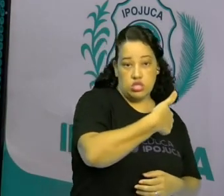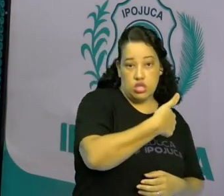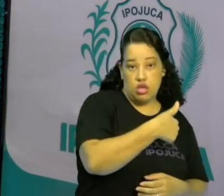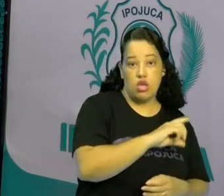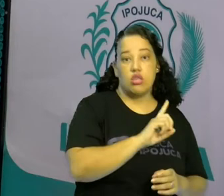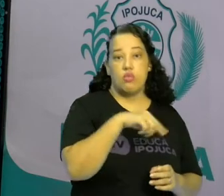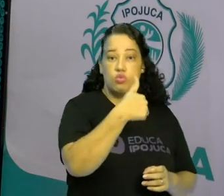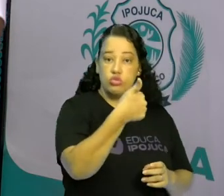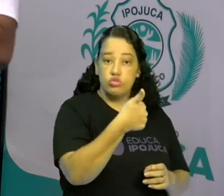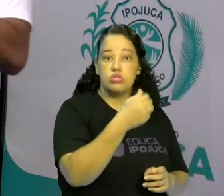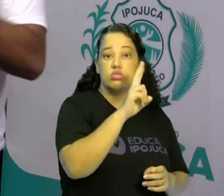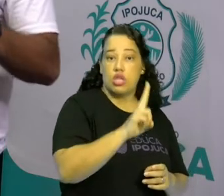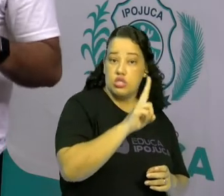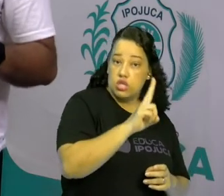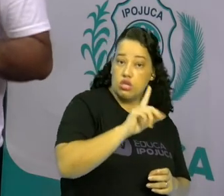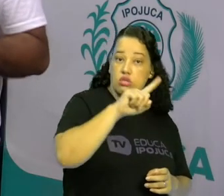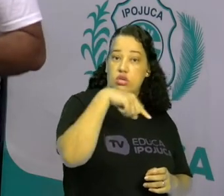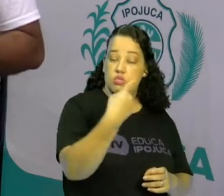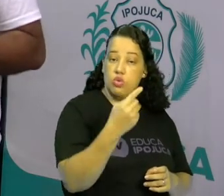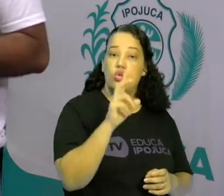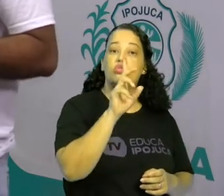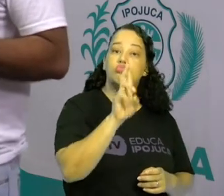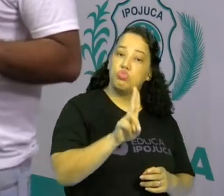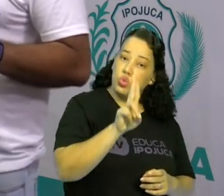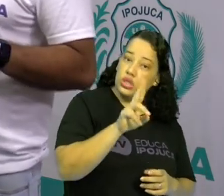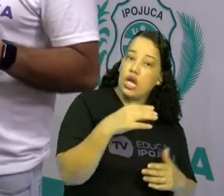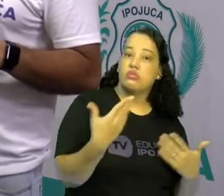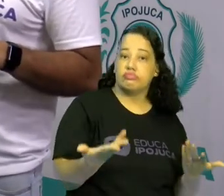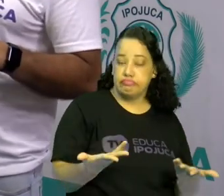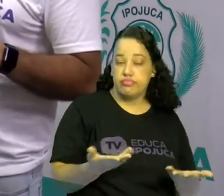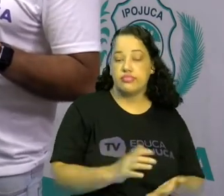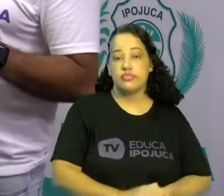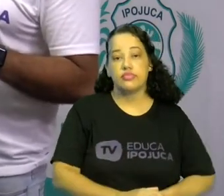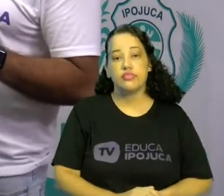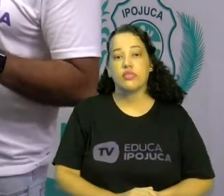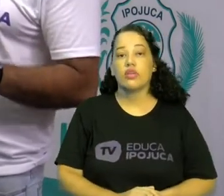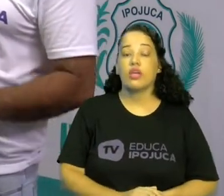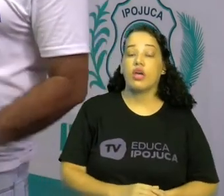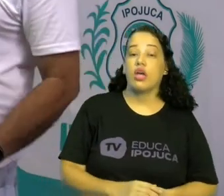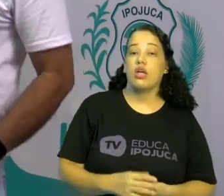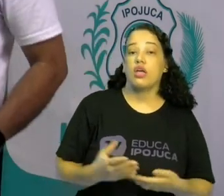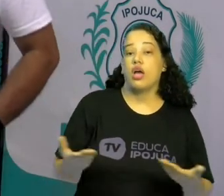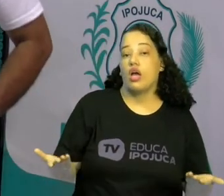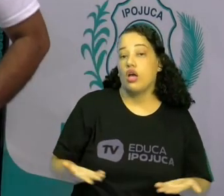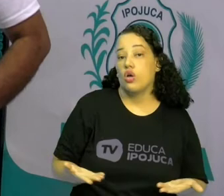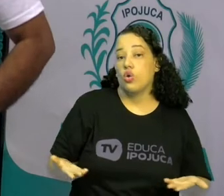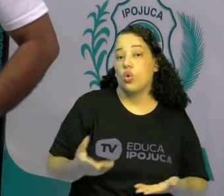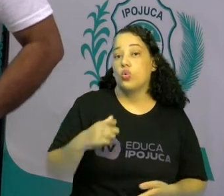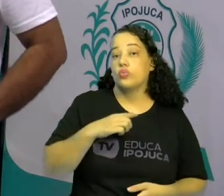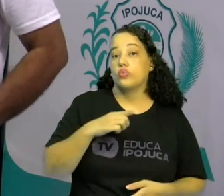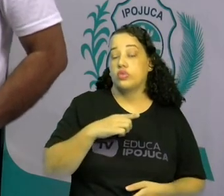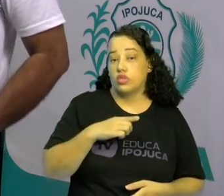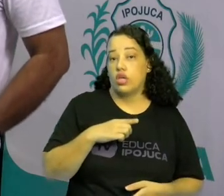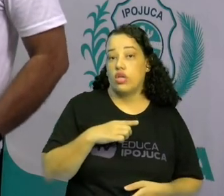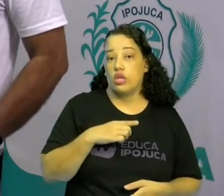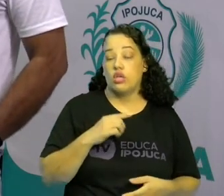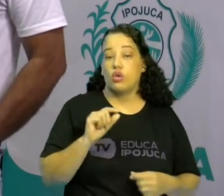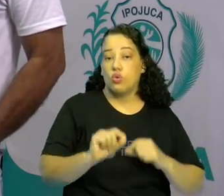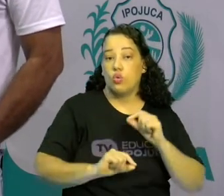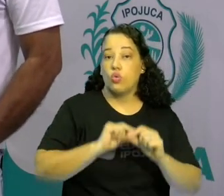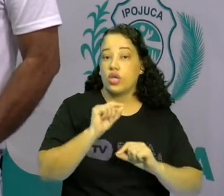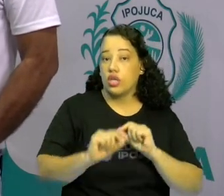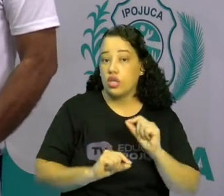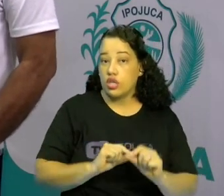depois a unidade. Mesmo esquema. Tá bom? Então, nós temos aqui a million ou one